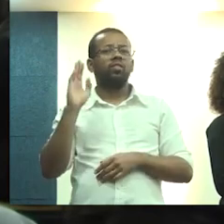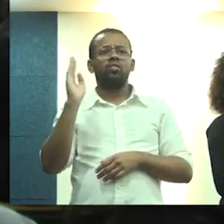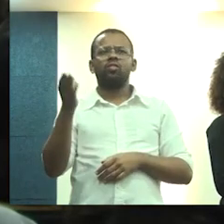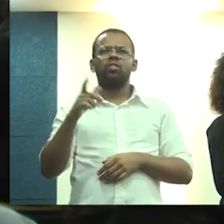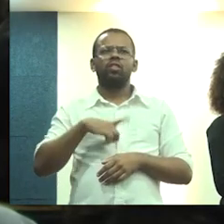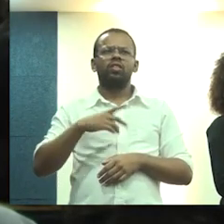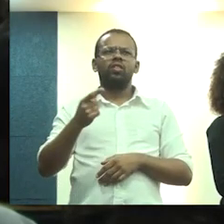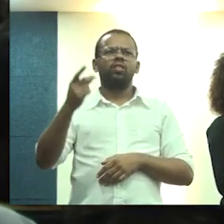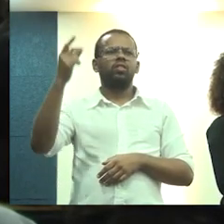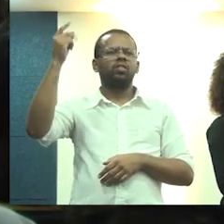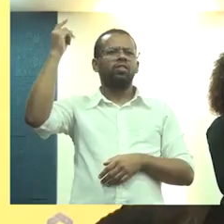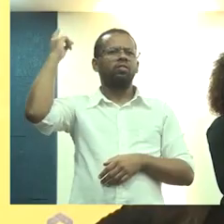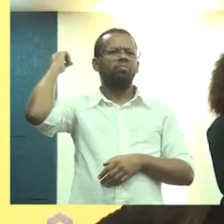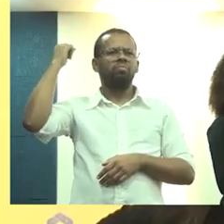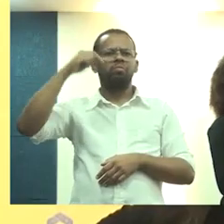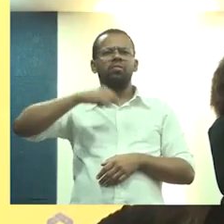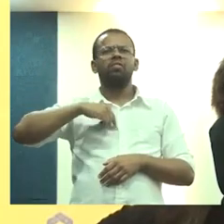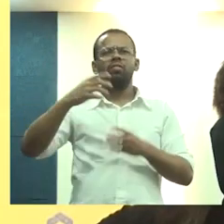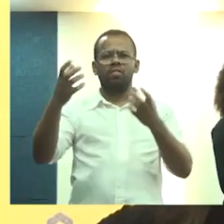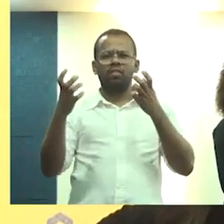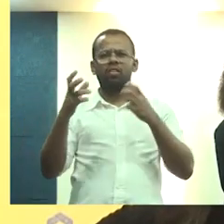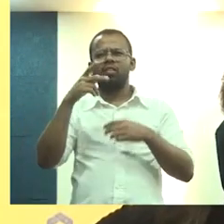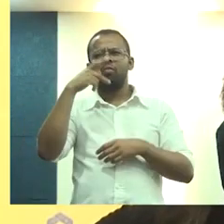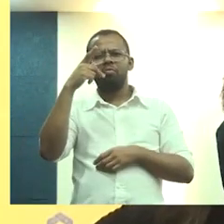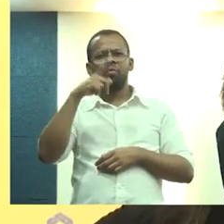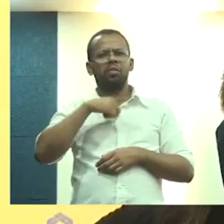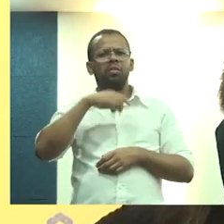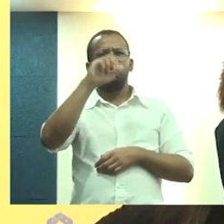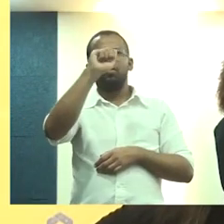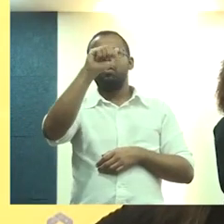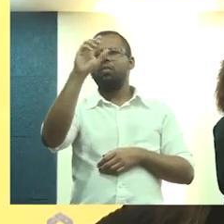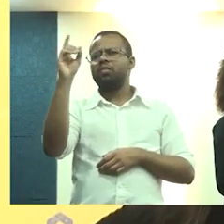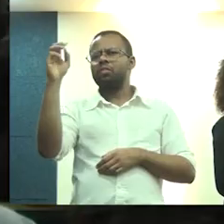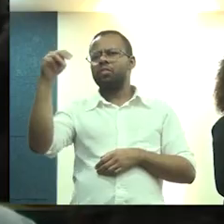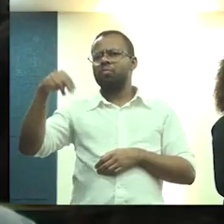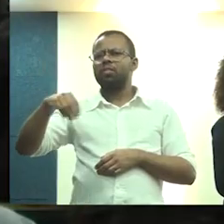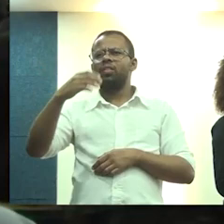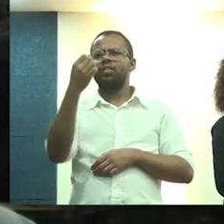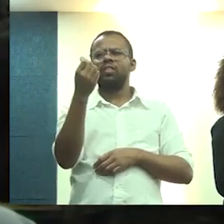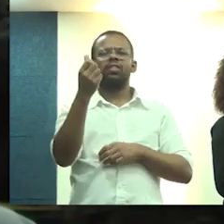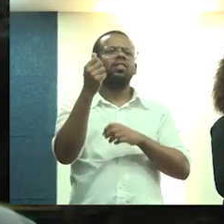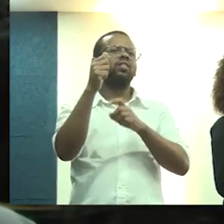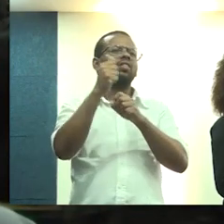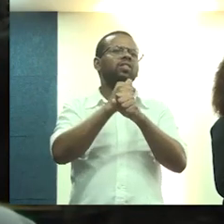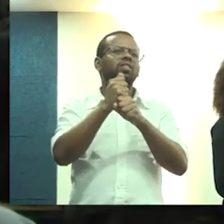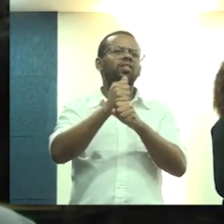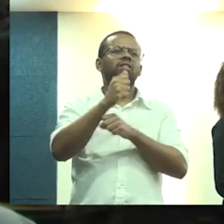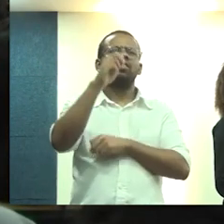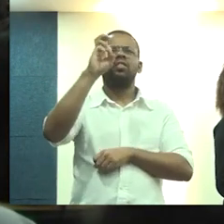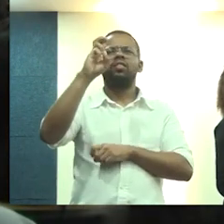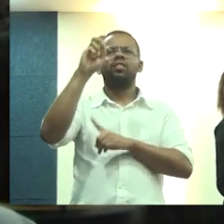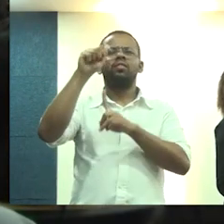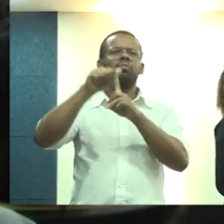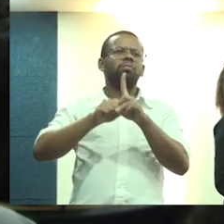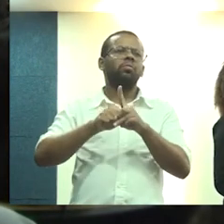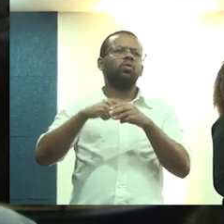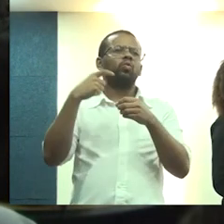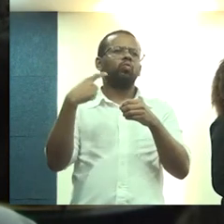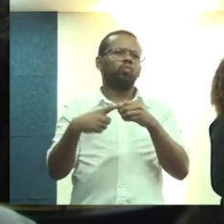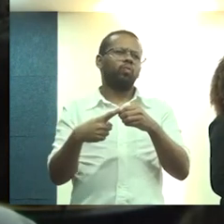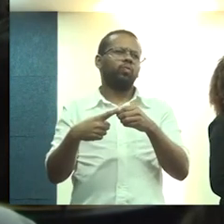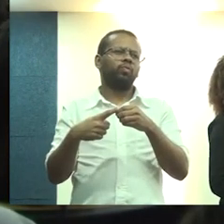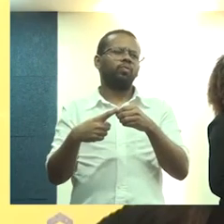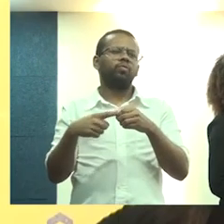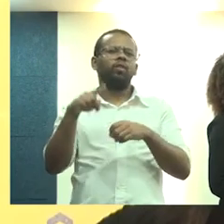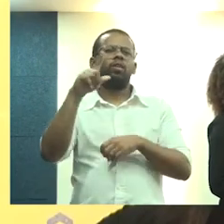já há muito tempo. eu quero dizer que eu administro uma cidade há seis anos e cinco meses, um